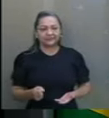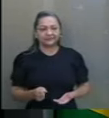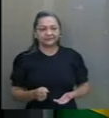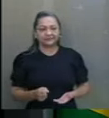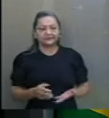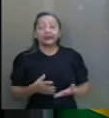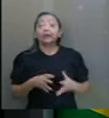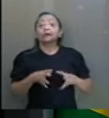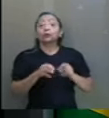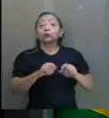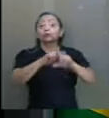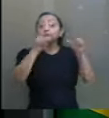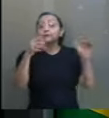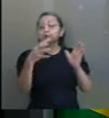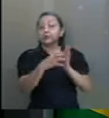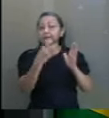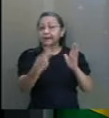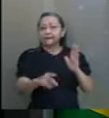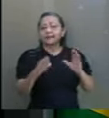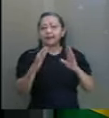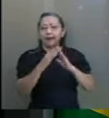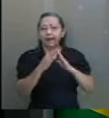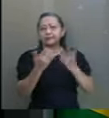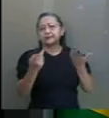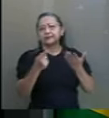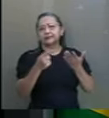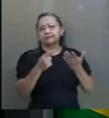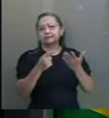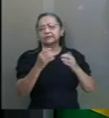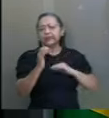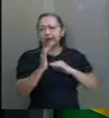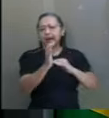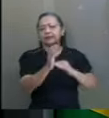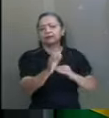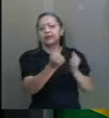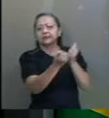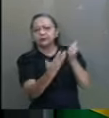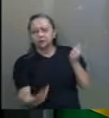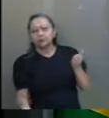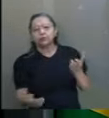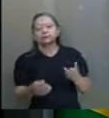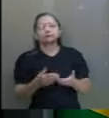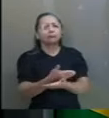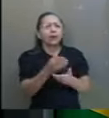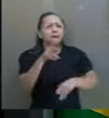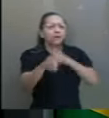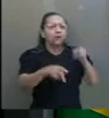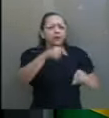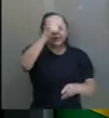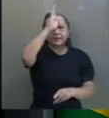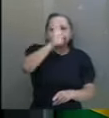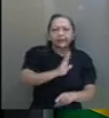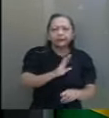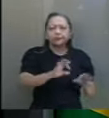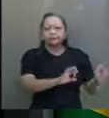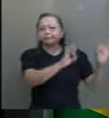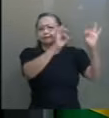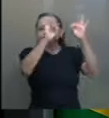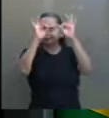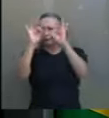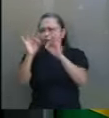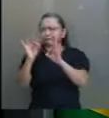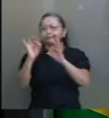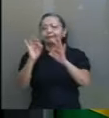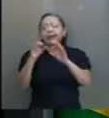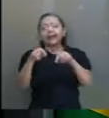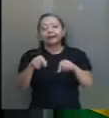funcionários dessa casa, assessores, brasileiros que estão nos ouvindo aqui pelas mídias sociais do